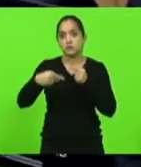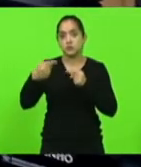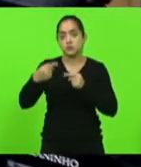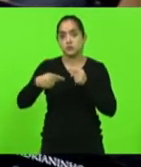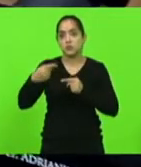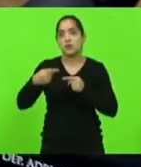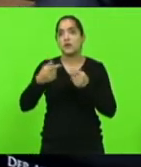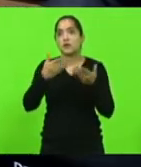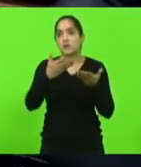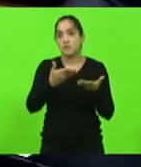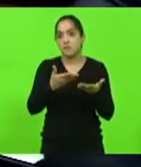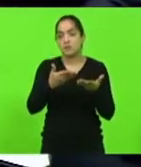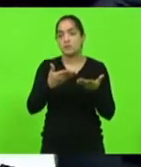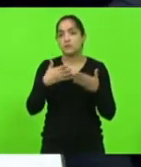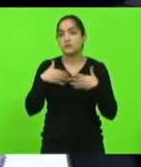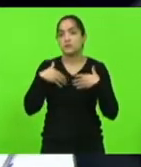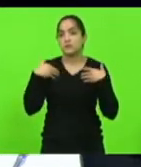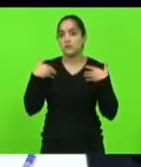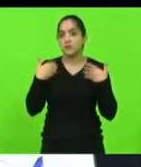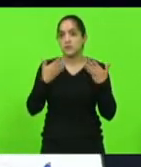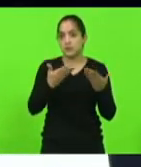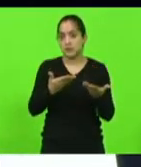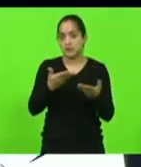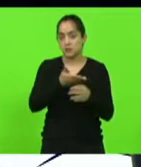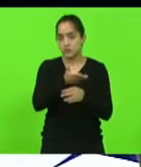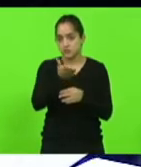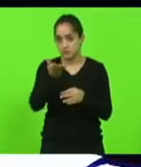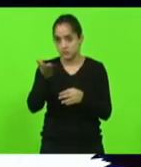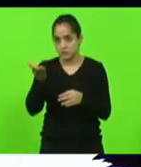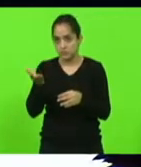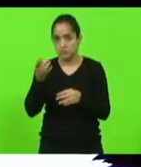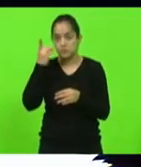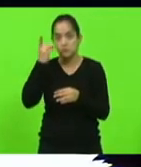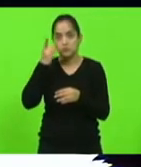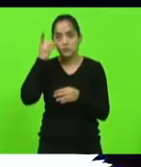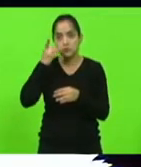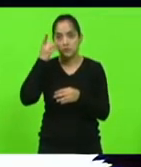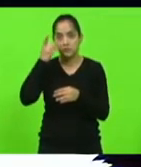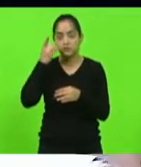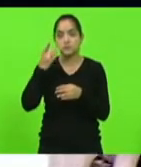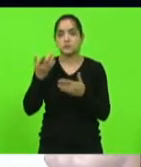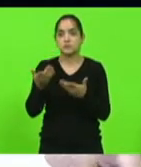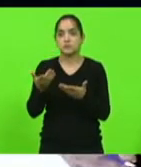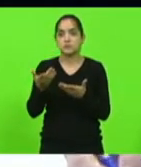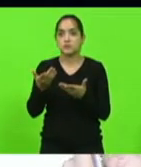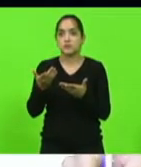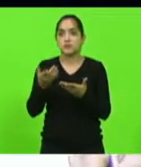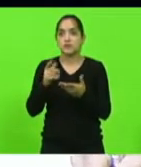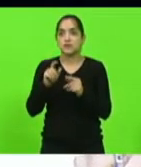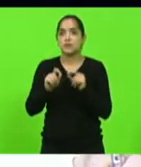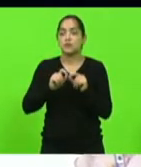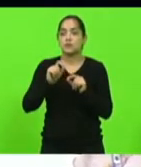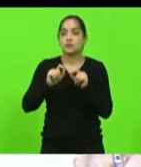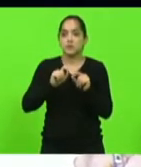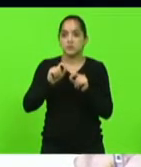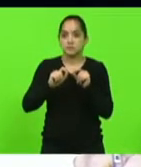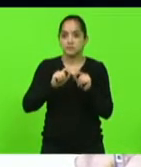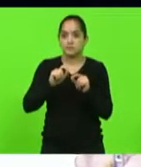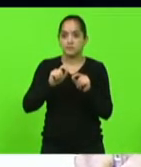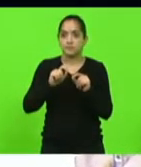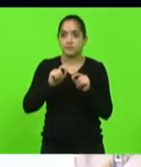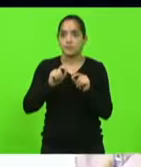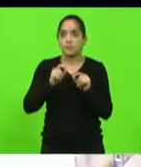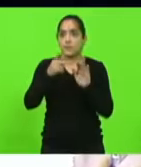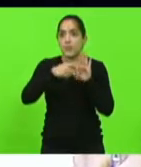eu vou fazer até em homenagem à Ada e a todos os demais deputados também, no sentido de que esse